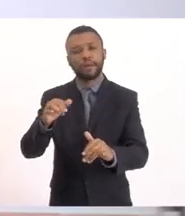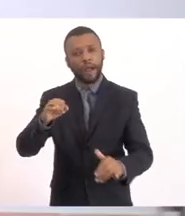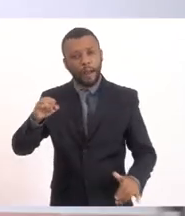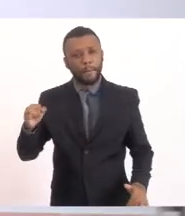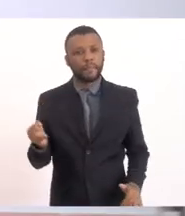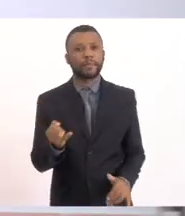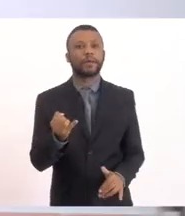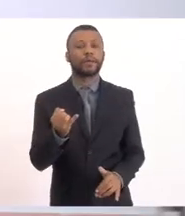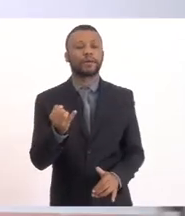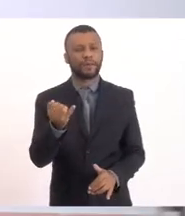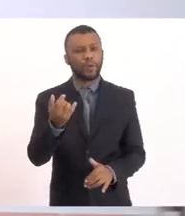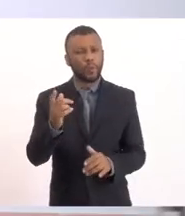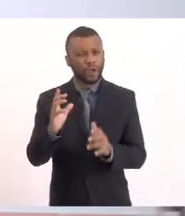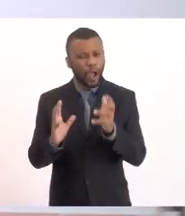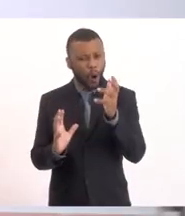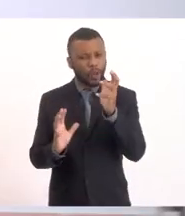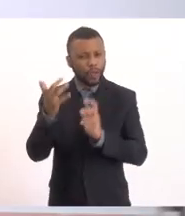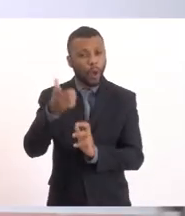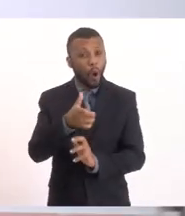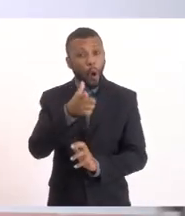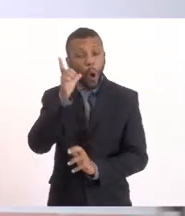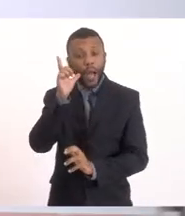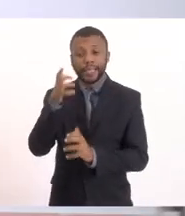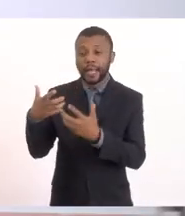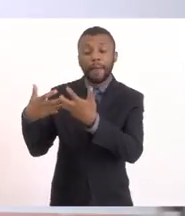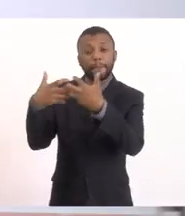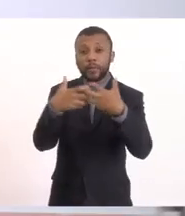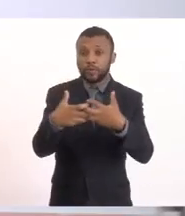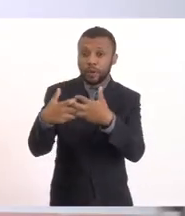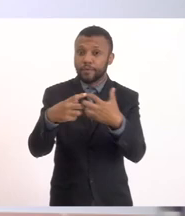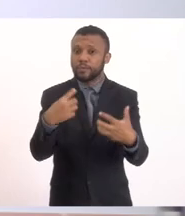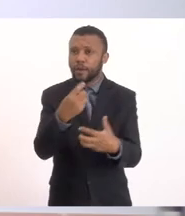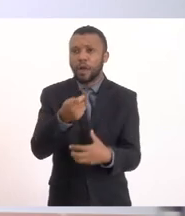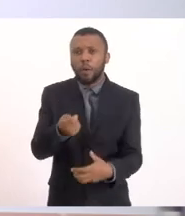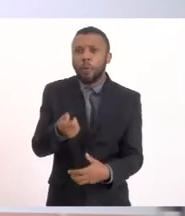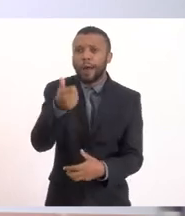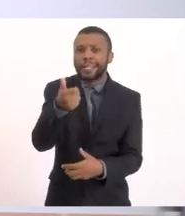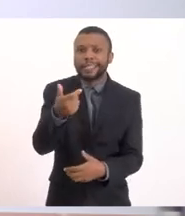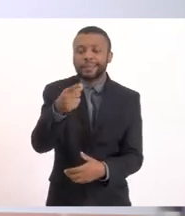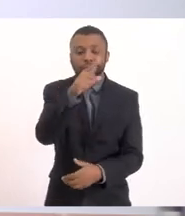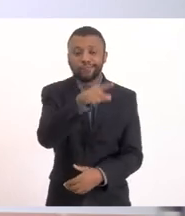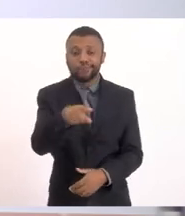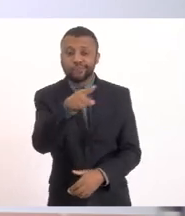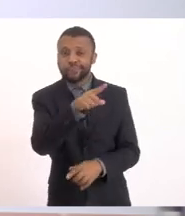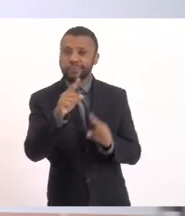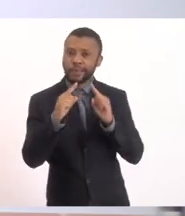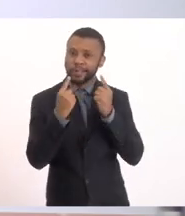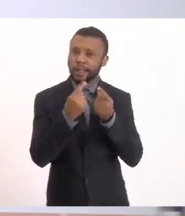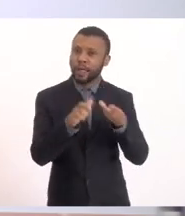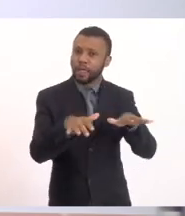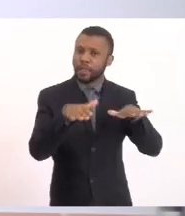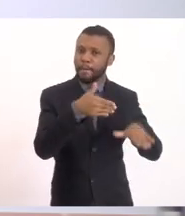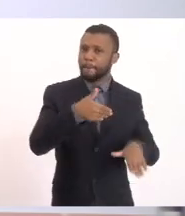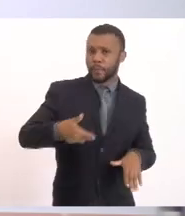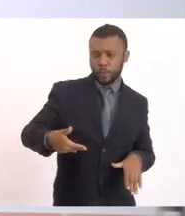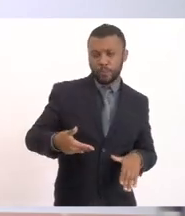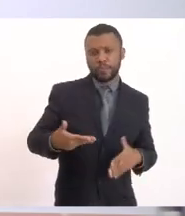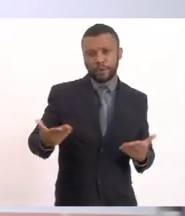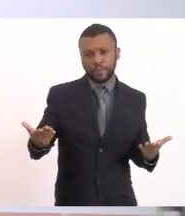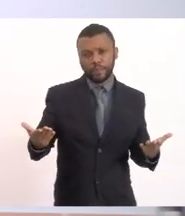pelo que aconteceu ontem em Petrópolis, a gente quase remarcou essa audiência pública e